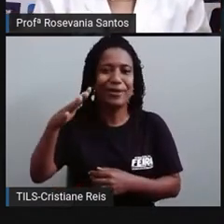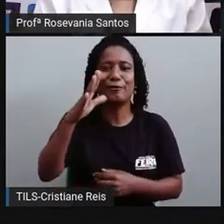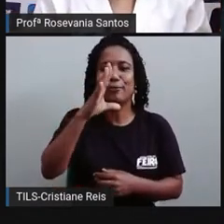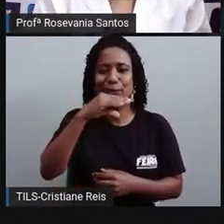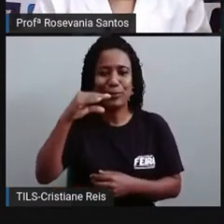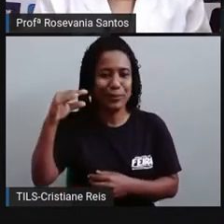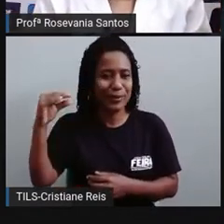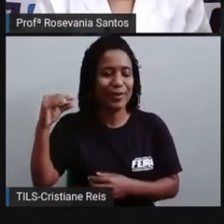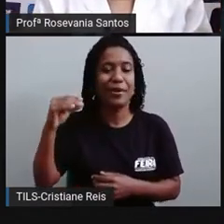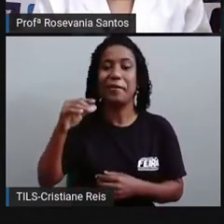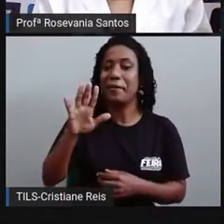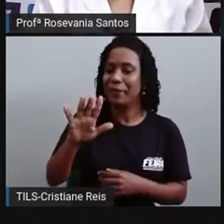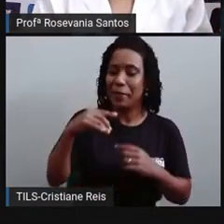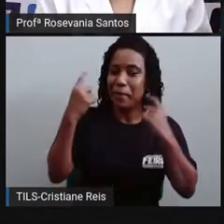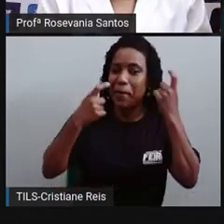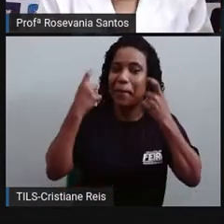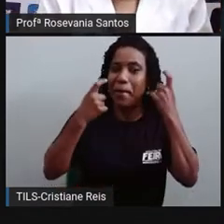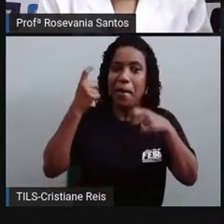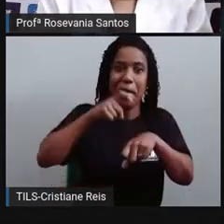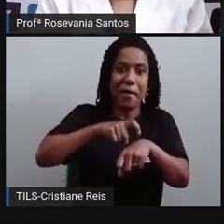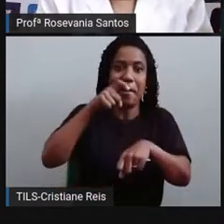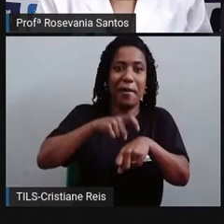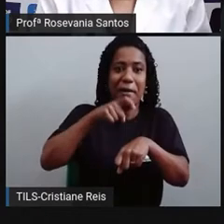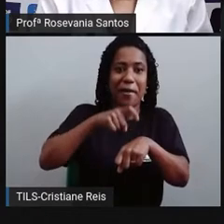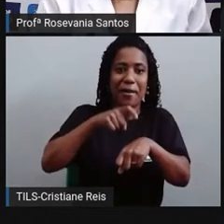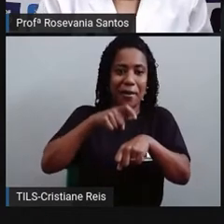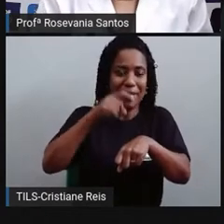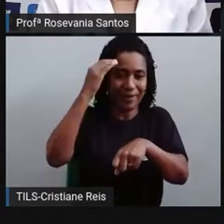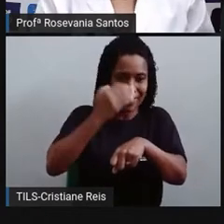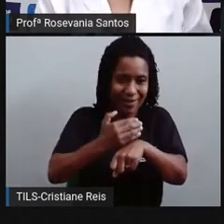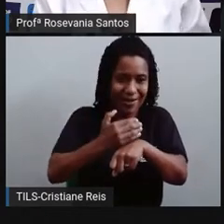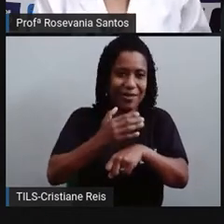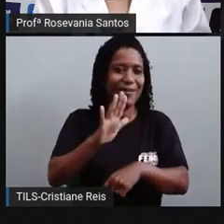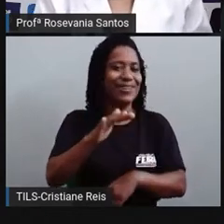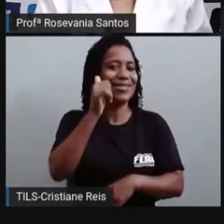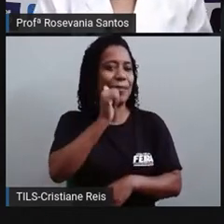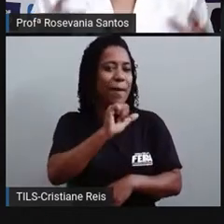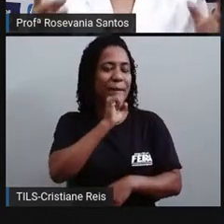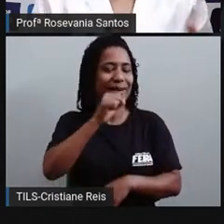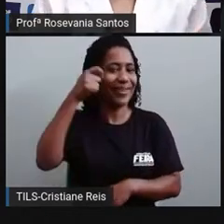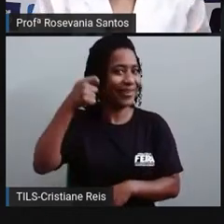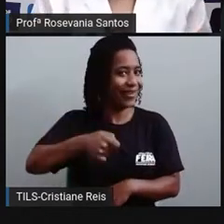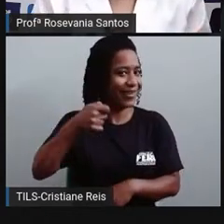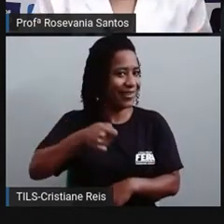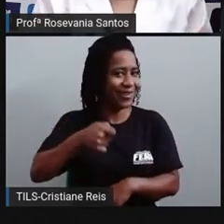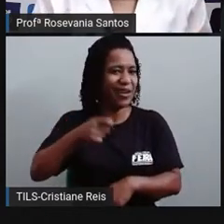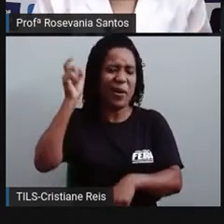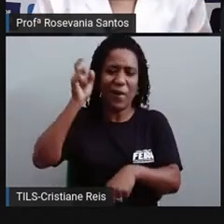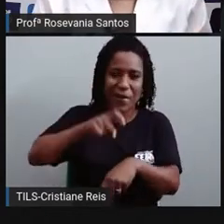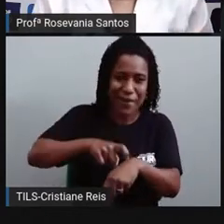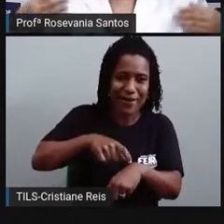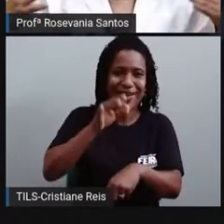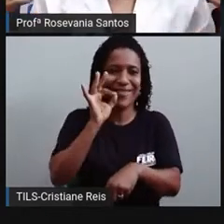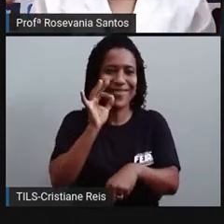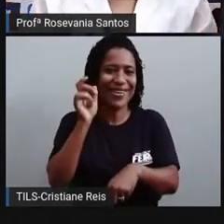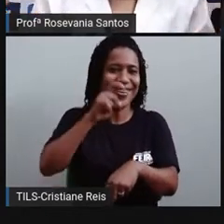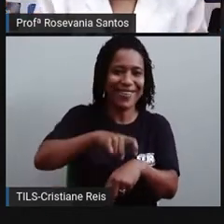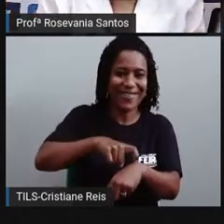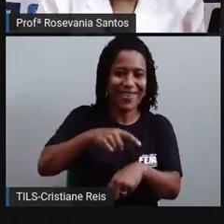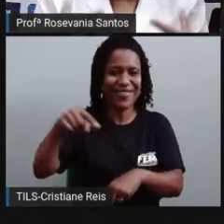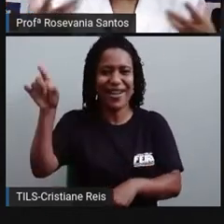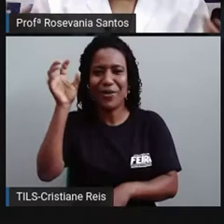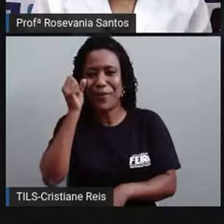Mas a mãe de vocês está lá o tempo todo. Hora de dormir, hora de almoçar, hora de tomar café. Está ali o tempo todo marcando. Então, a gente